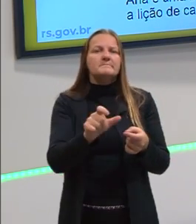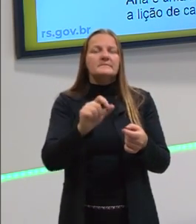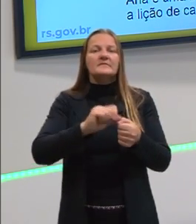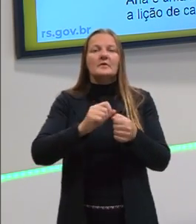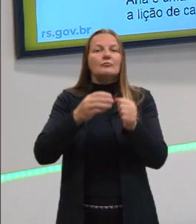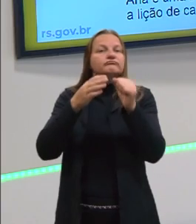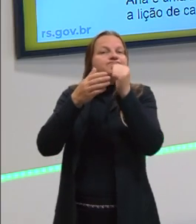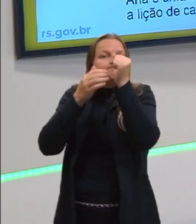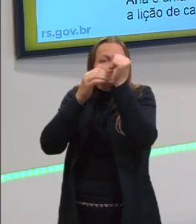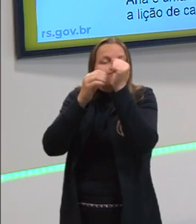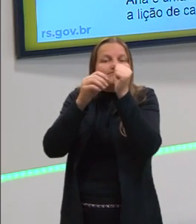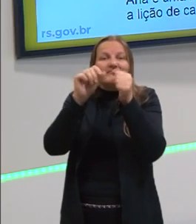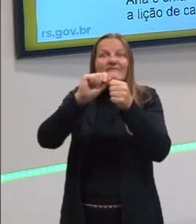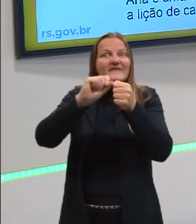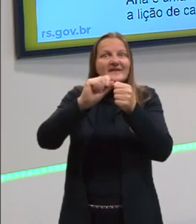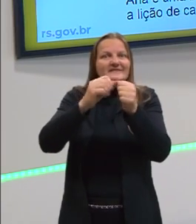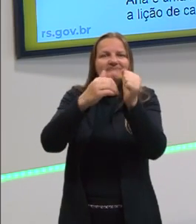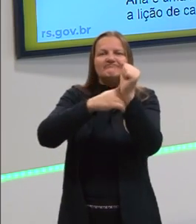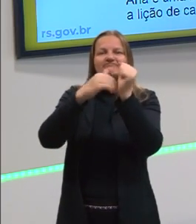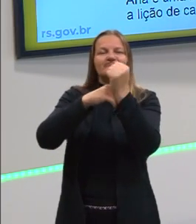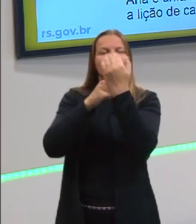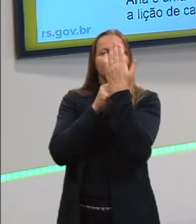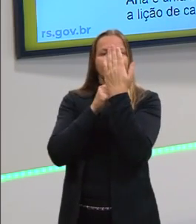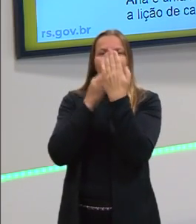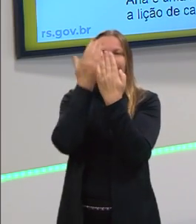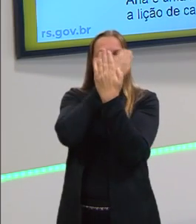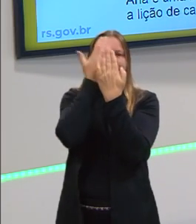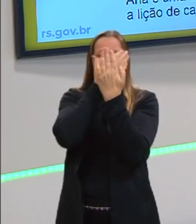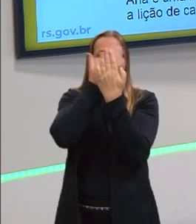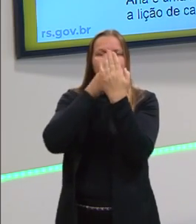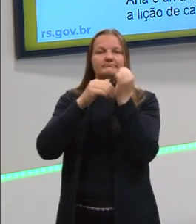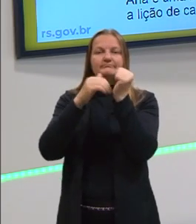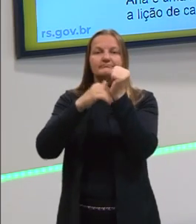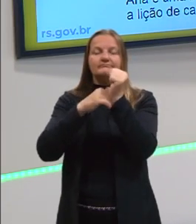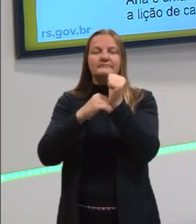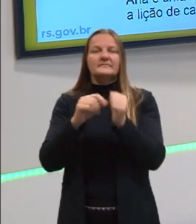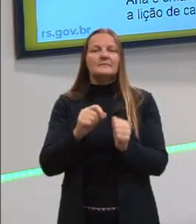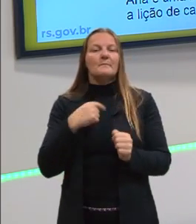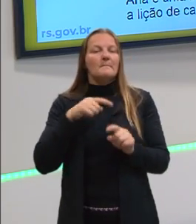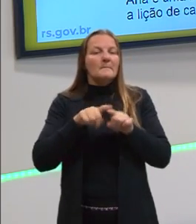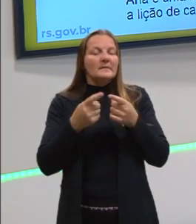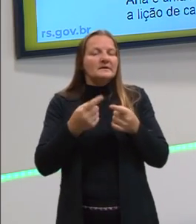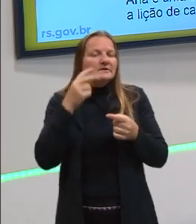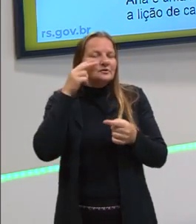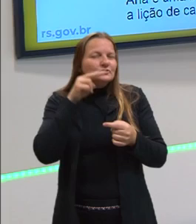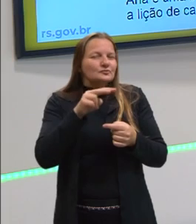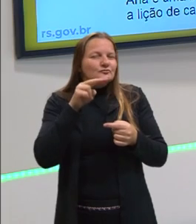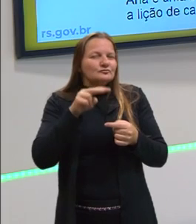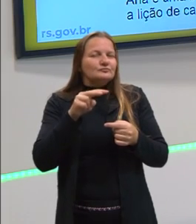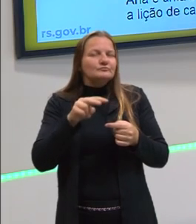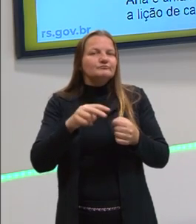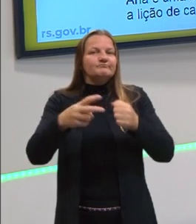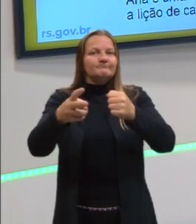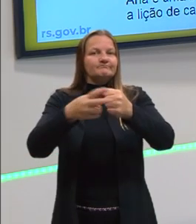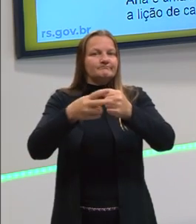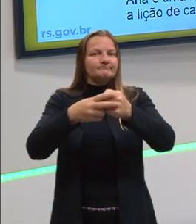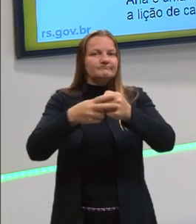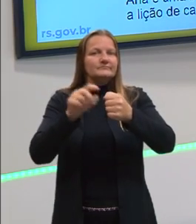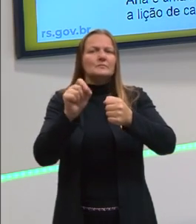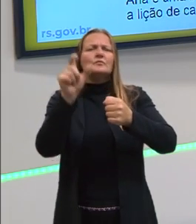aparece. Porém, eu consigo identificar quem é ela olhando ali para o meu verbo.